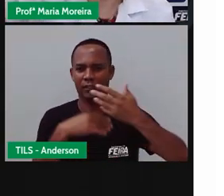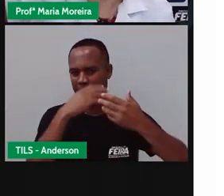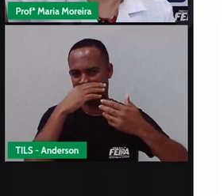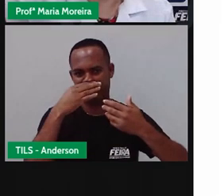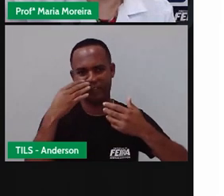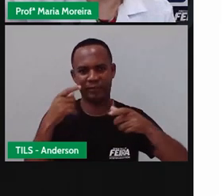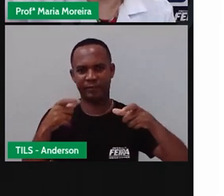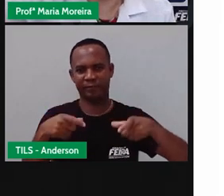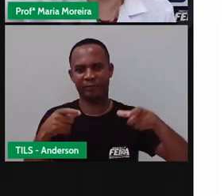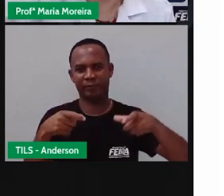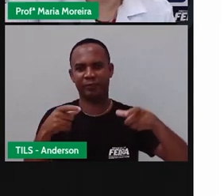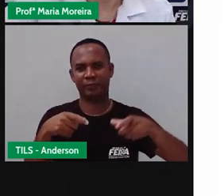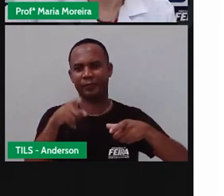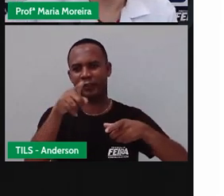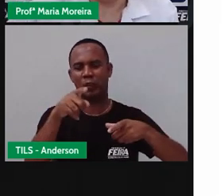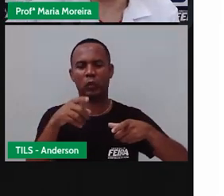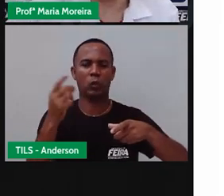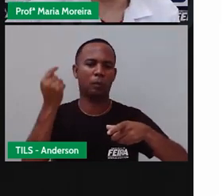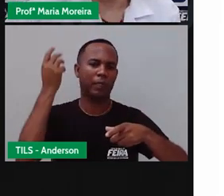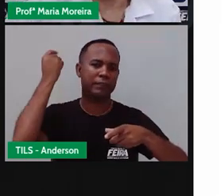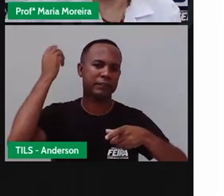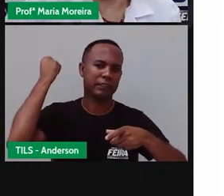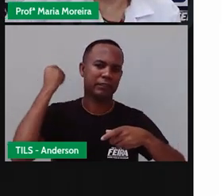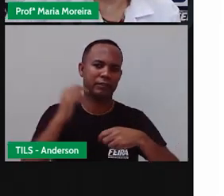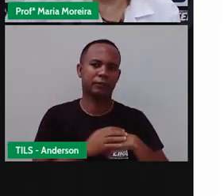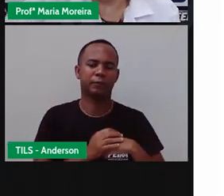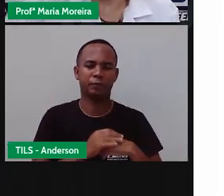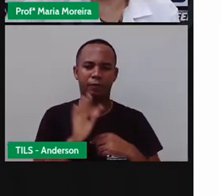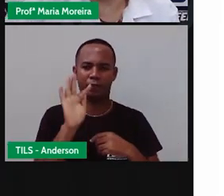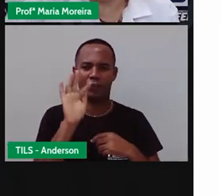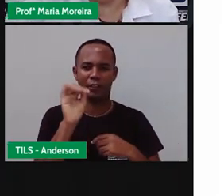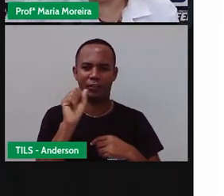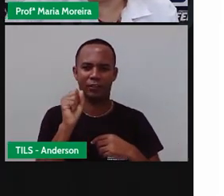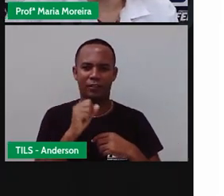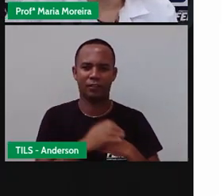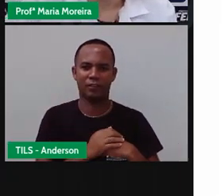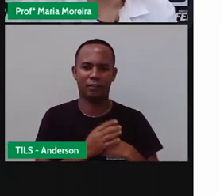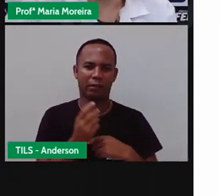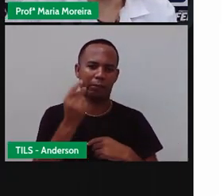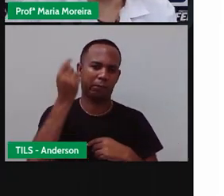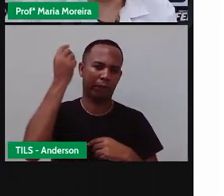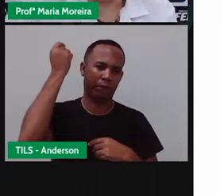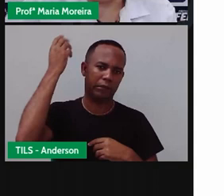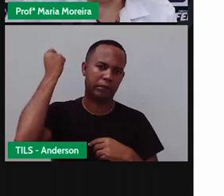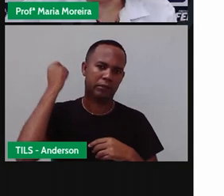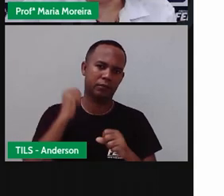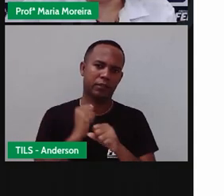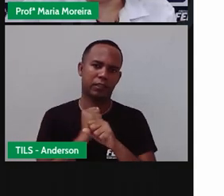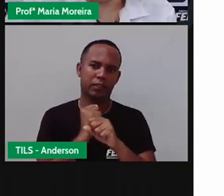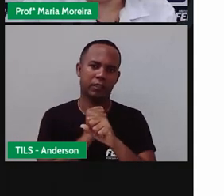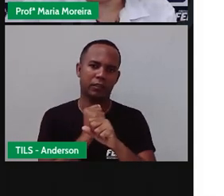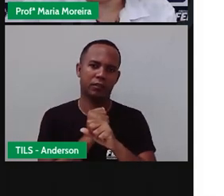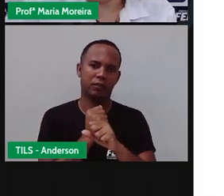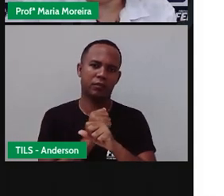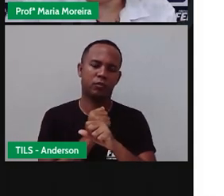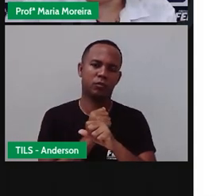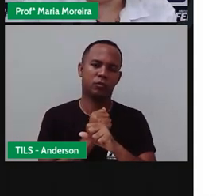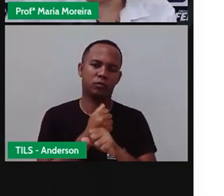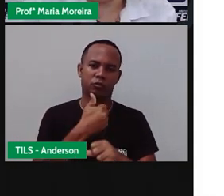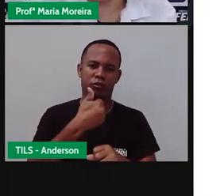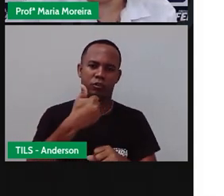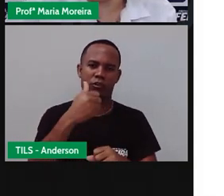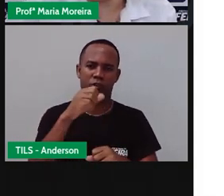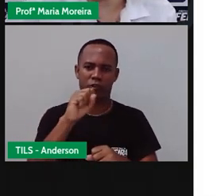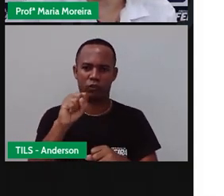d'Água, porque era o casarão dos Olhos d'Água. Bom, em meados do século XVIII, Algarismo Romano,